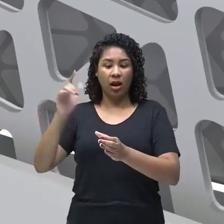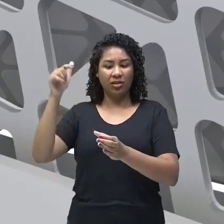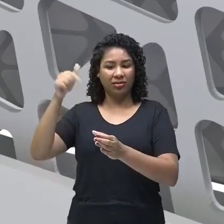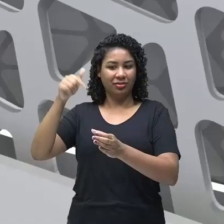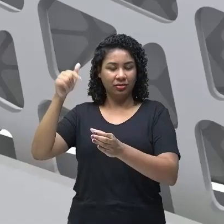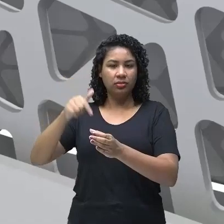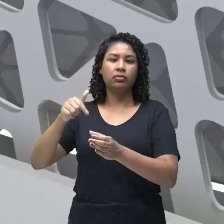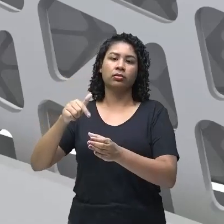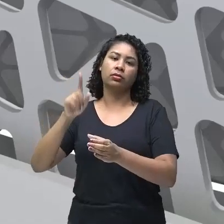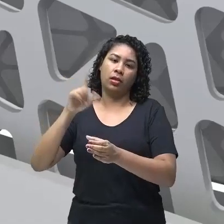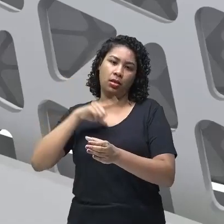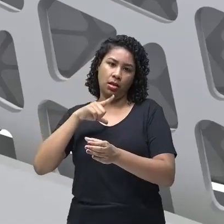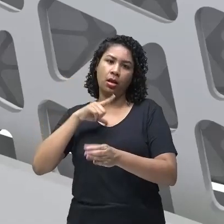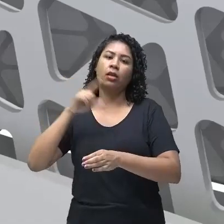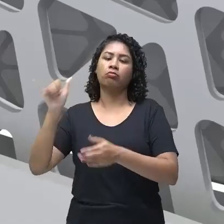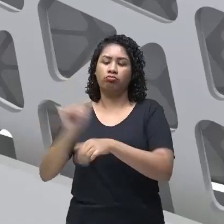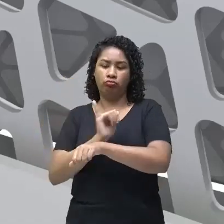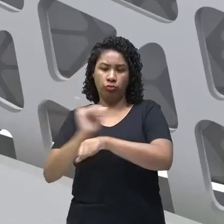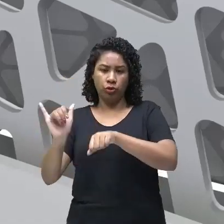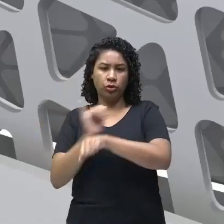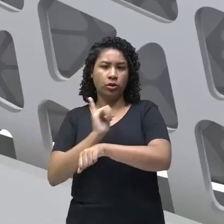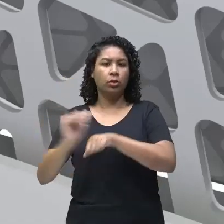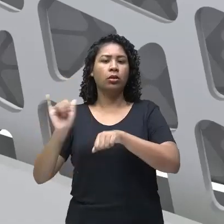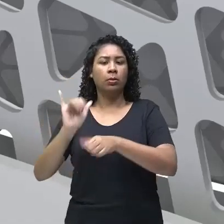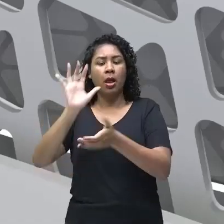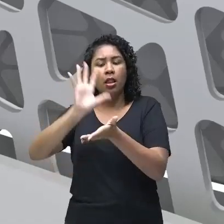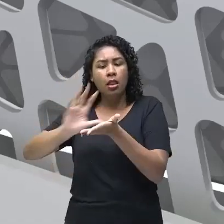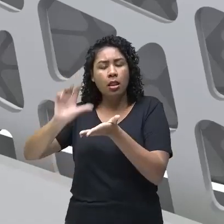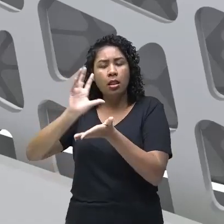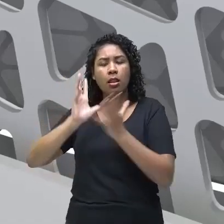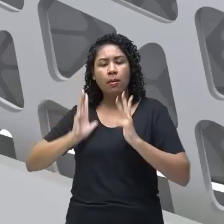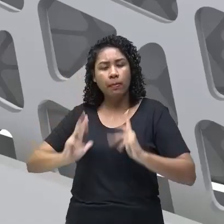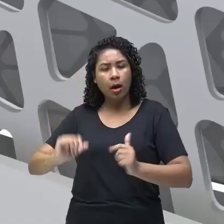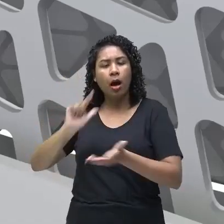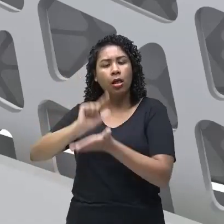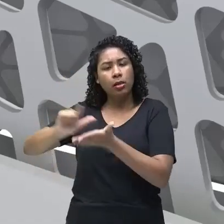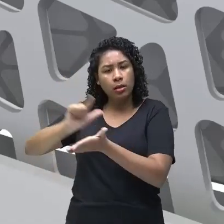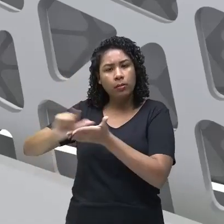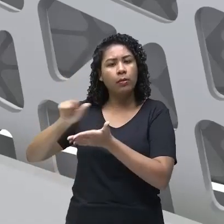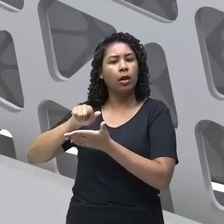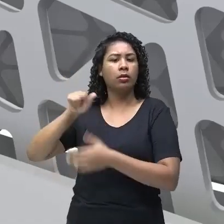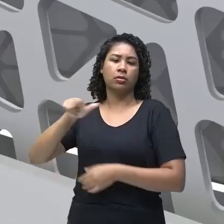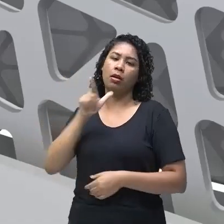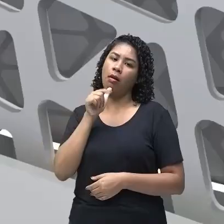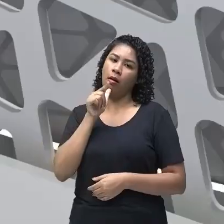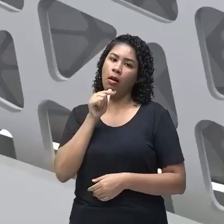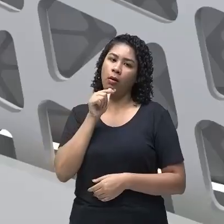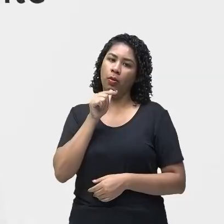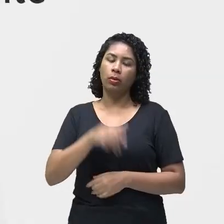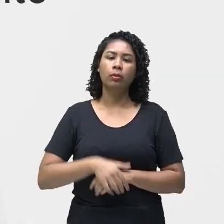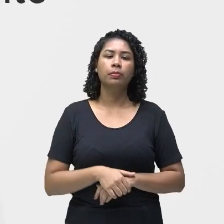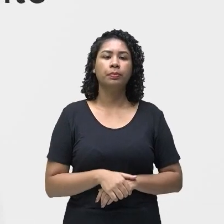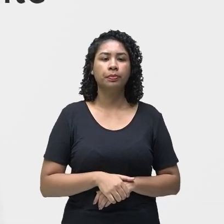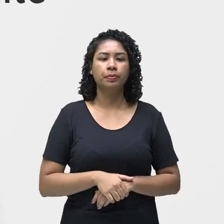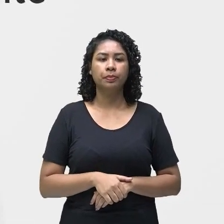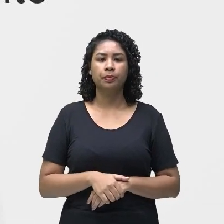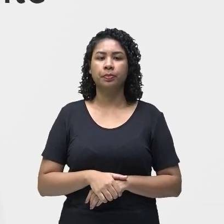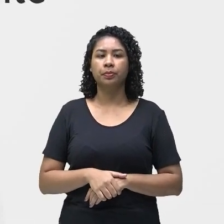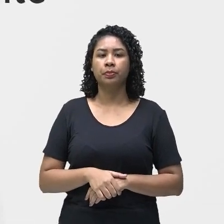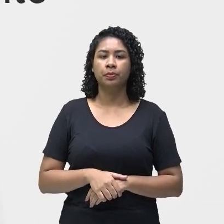água engarrafada, mas existem processos para filtrar e melhorar essa qualidade de água. Vamos continuar.